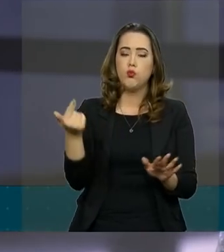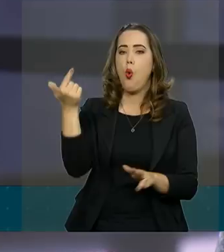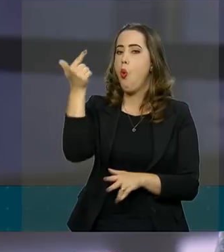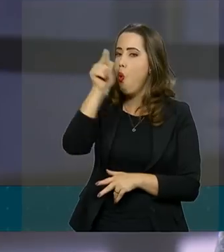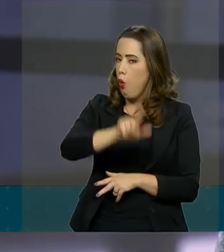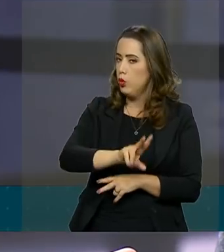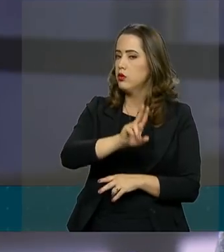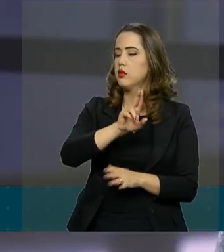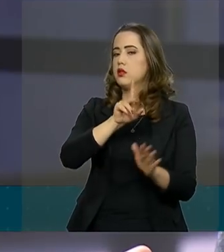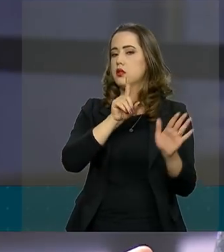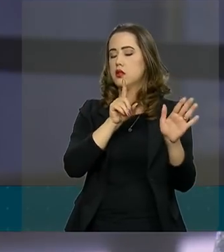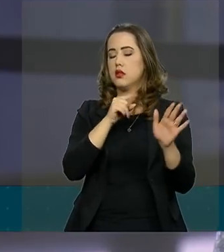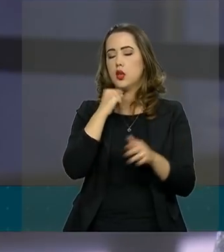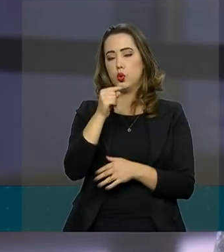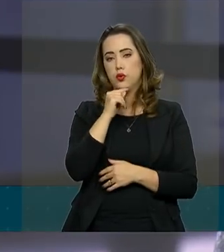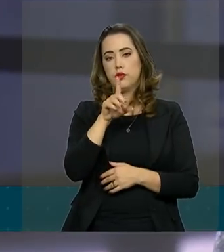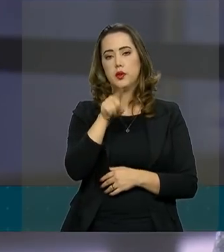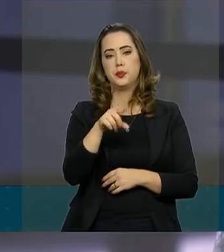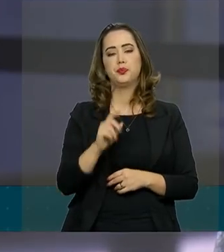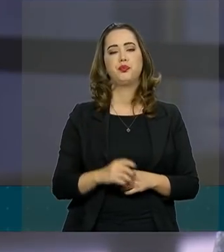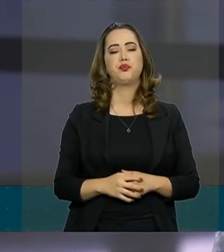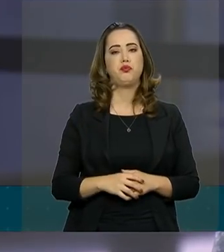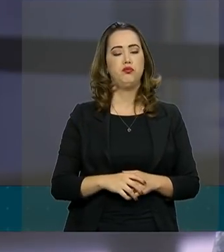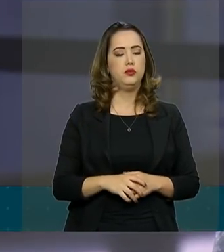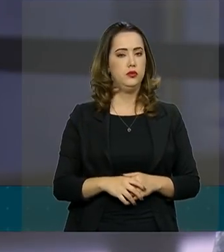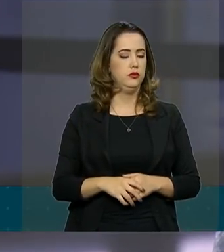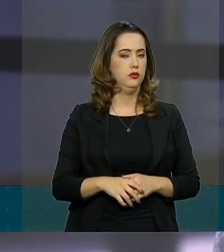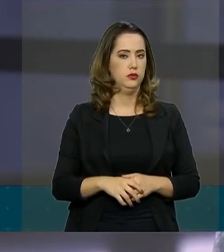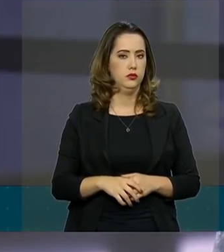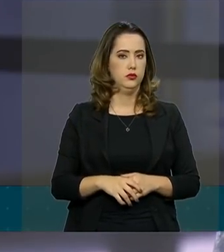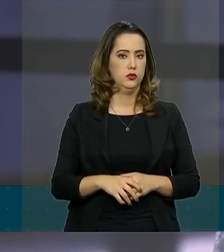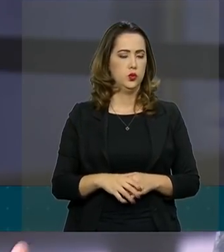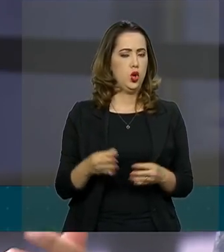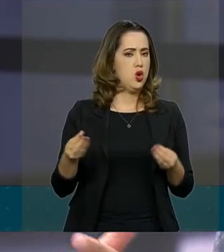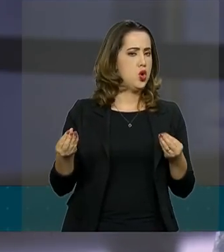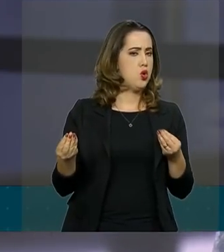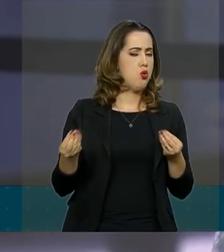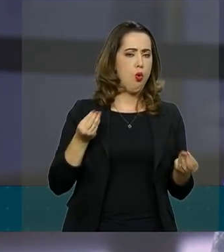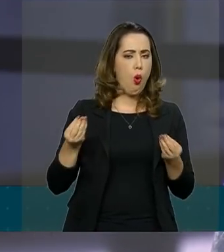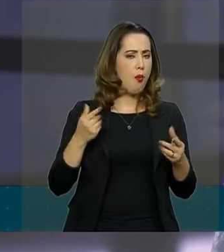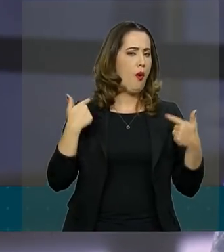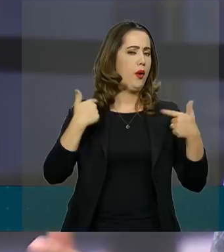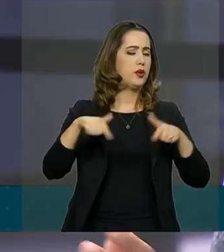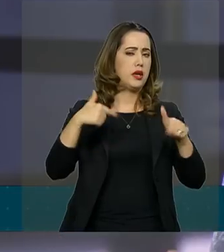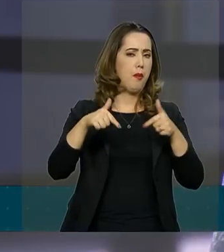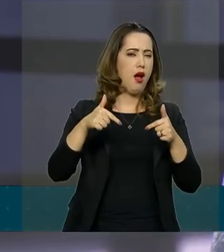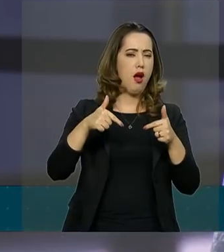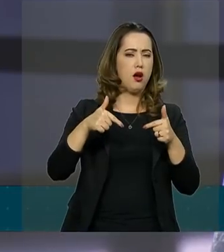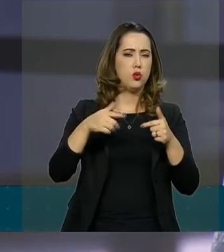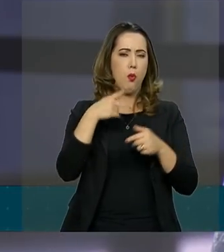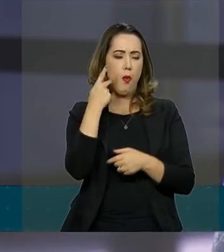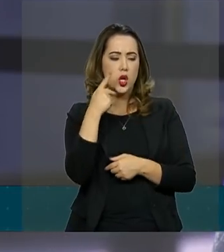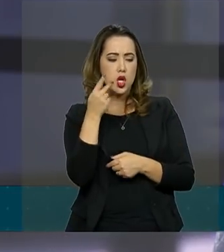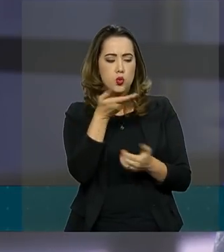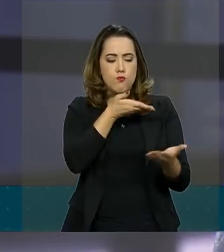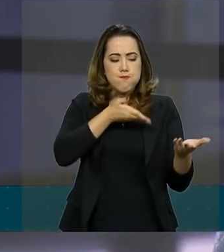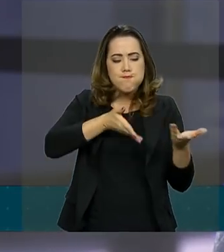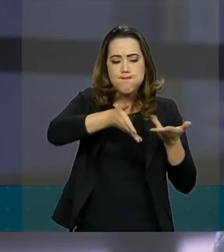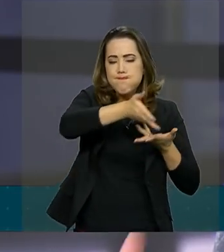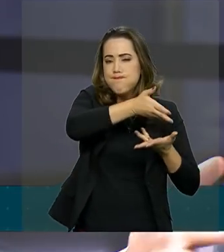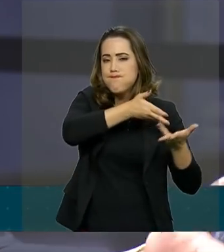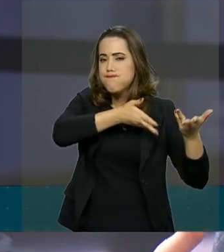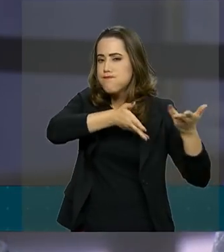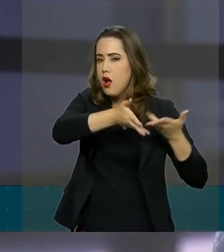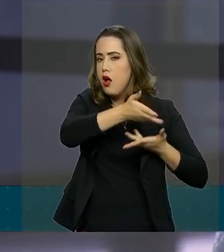por gentileza, general, sobre o papel de articulação política que será exercido pelo